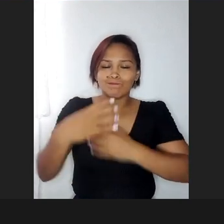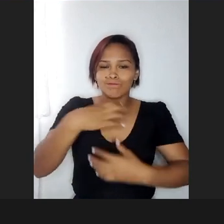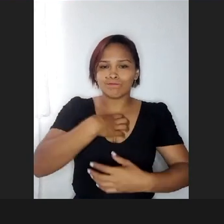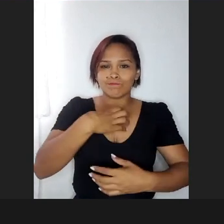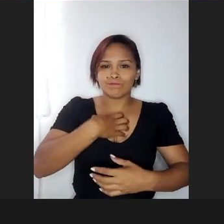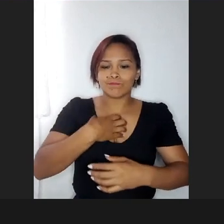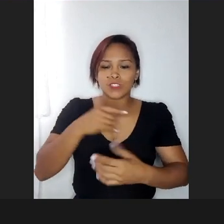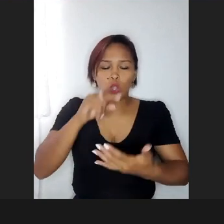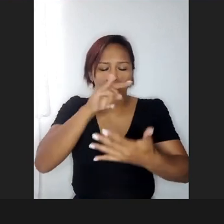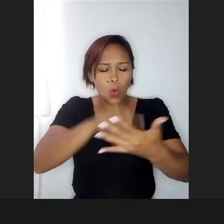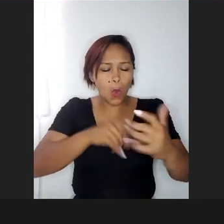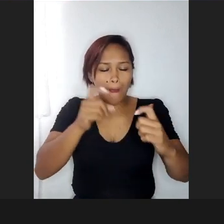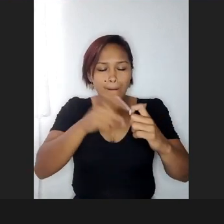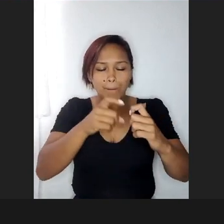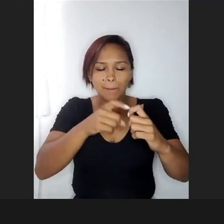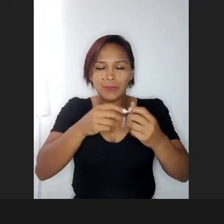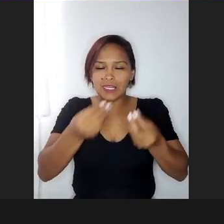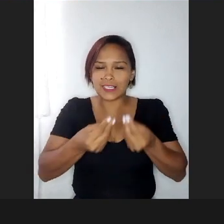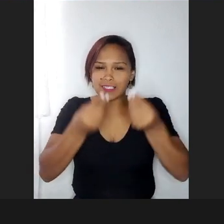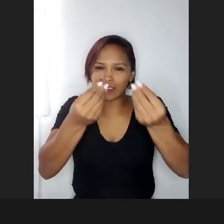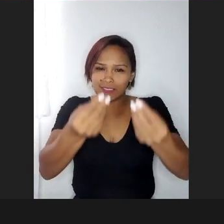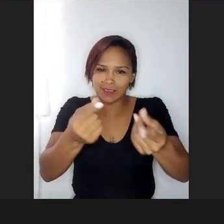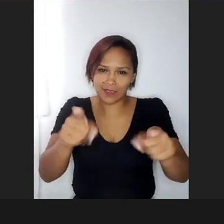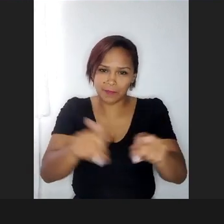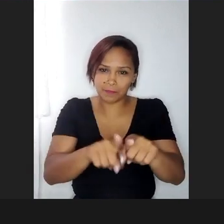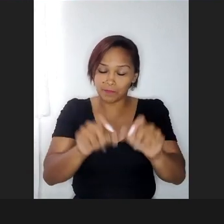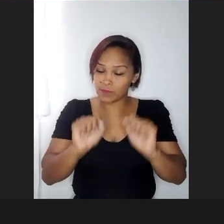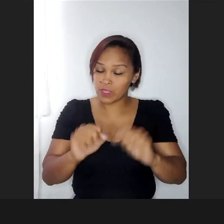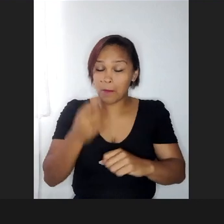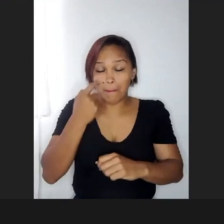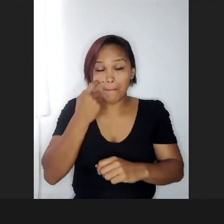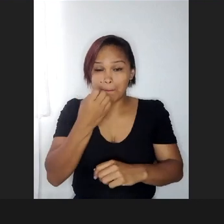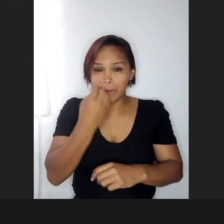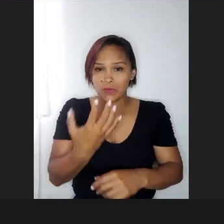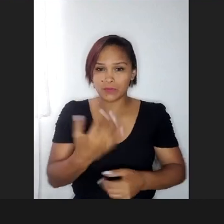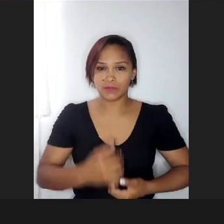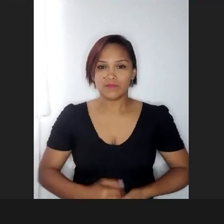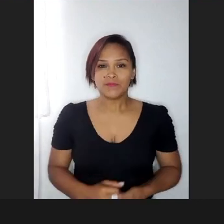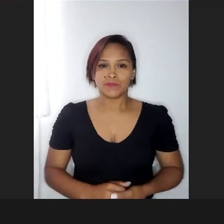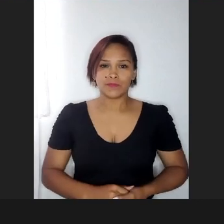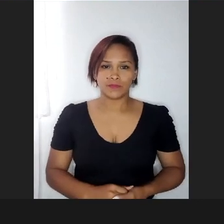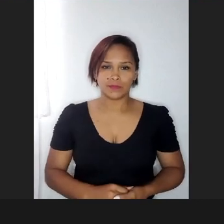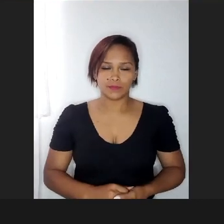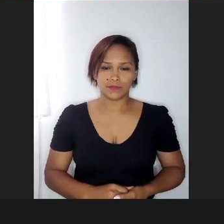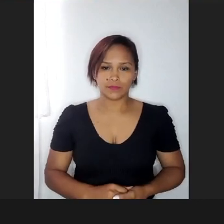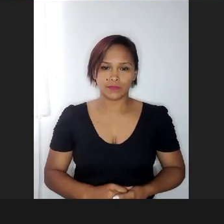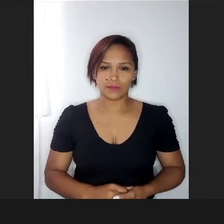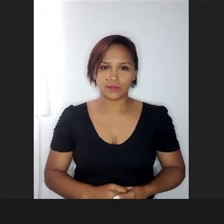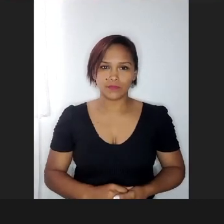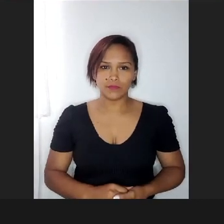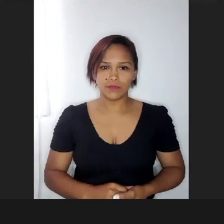diagnósticos, assim, é bem interessante mesmo. Legal.